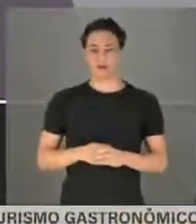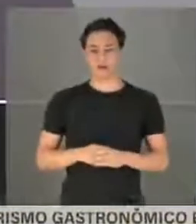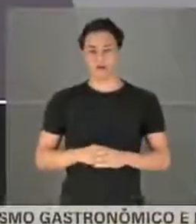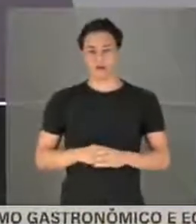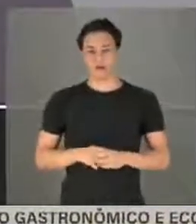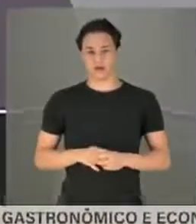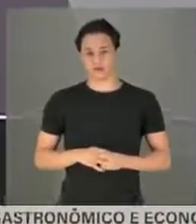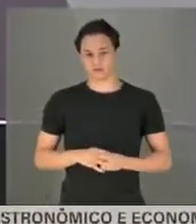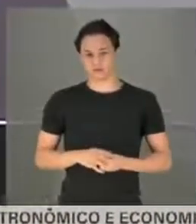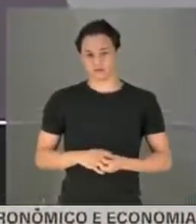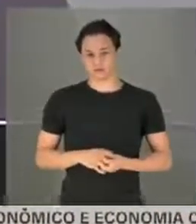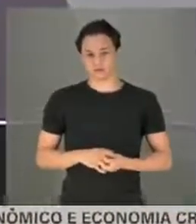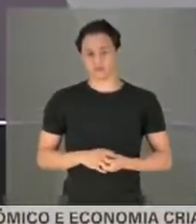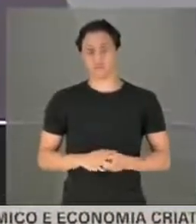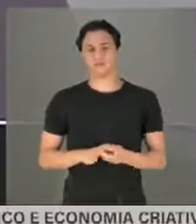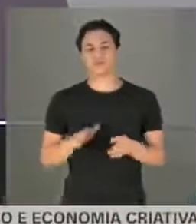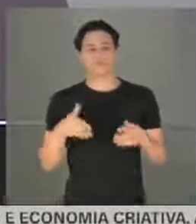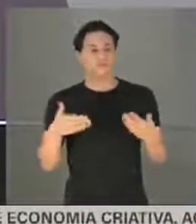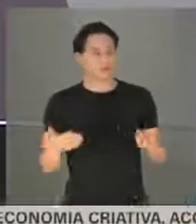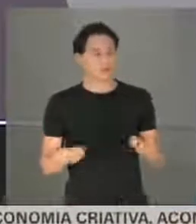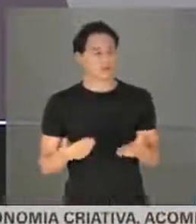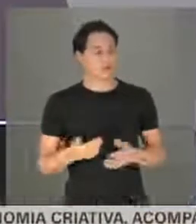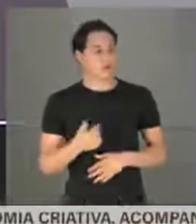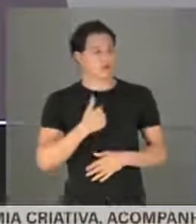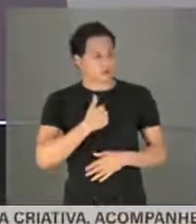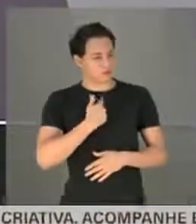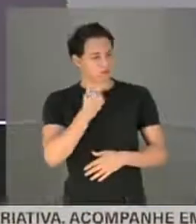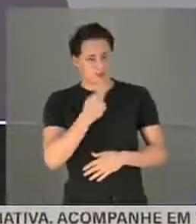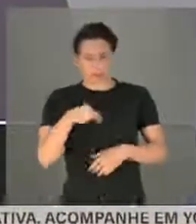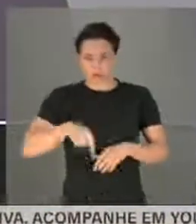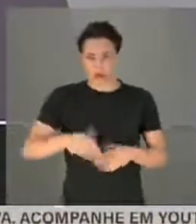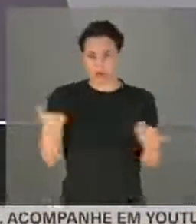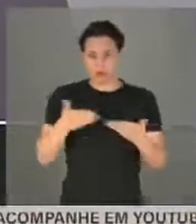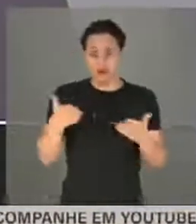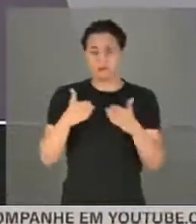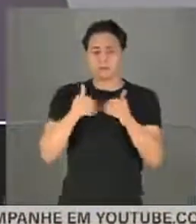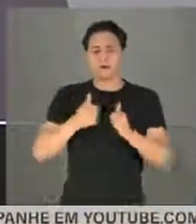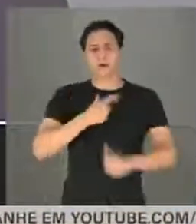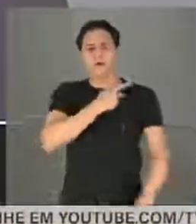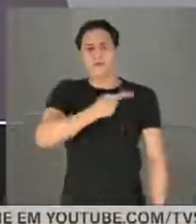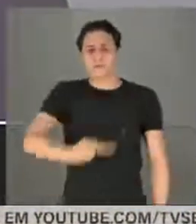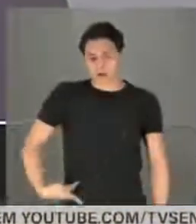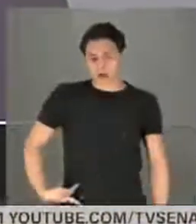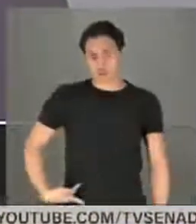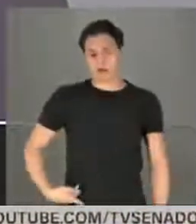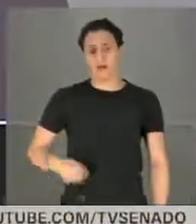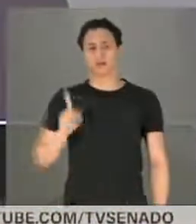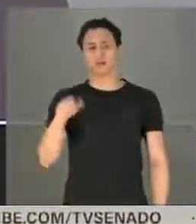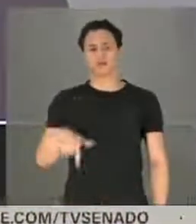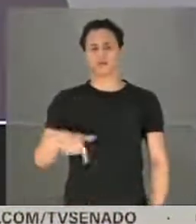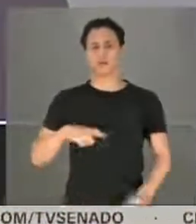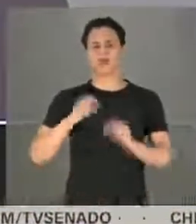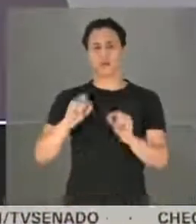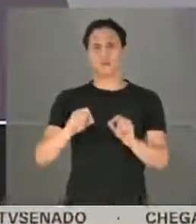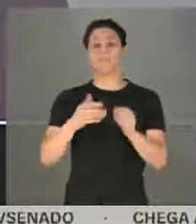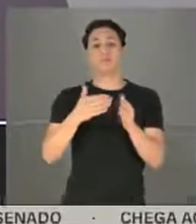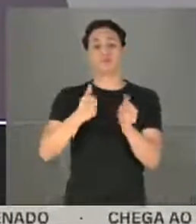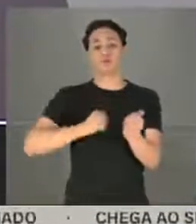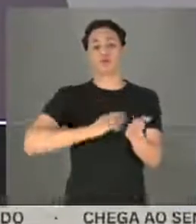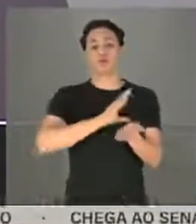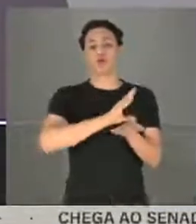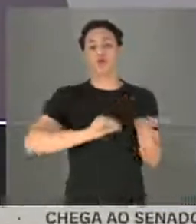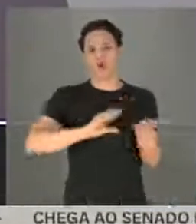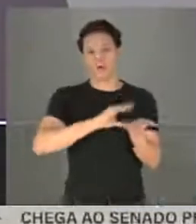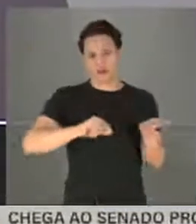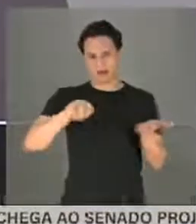deixar de fazer esse registro e de requerer à presidência que seja remetido cópia dessas